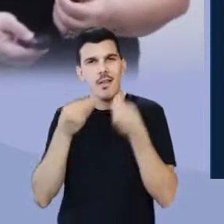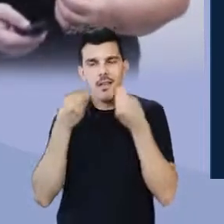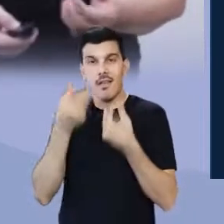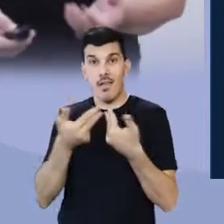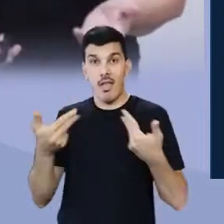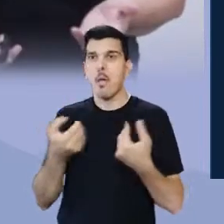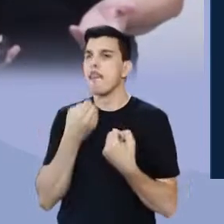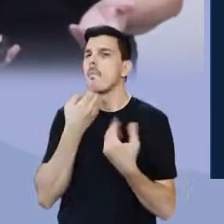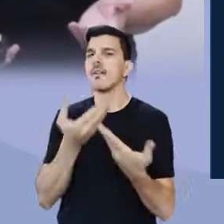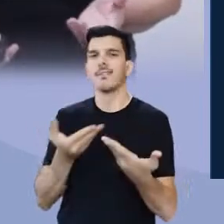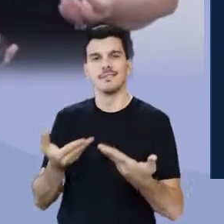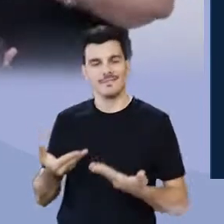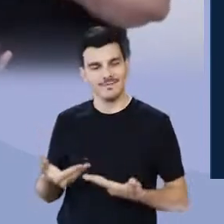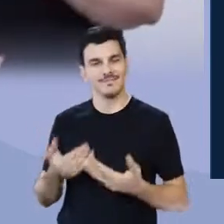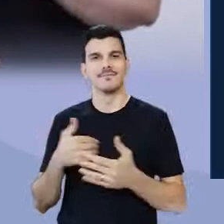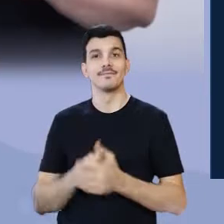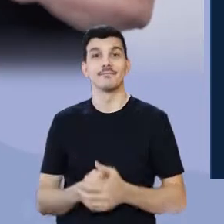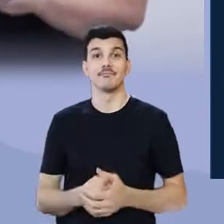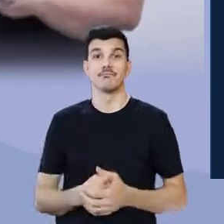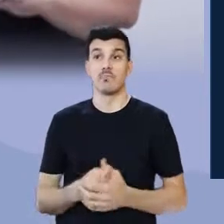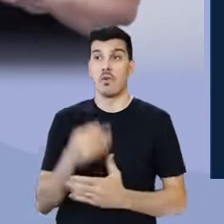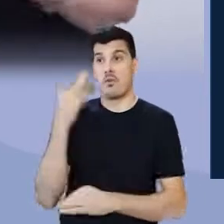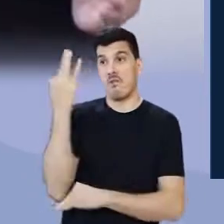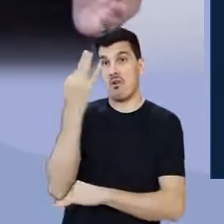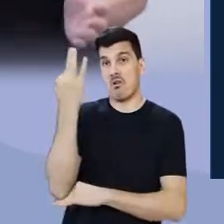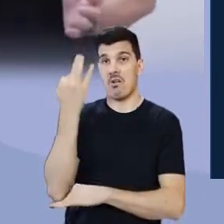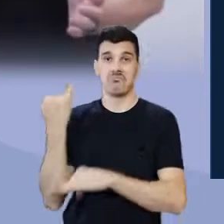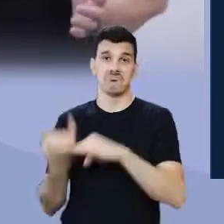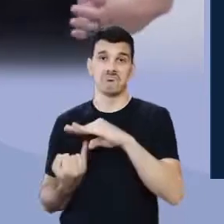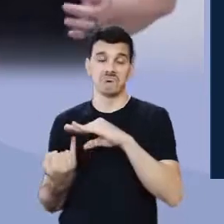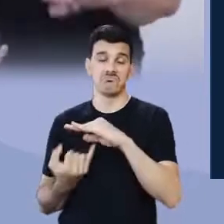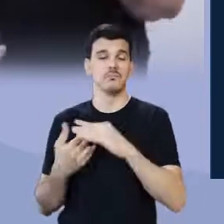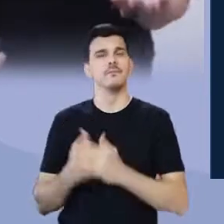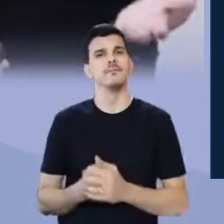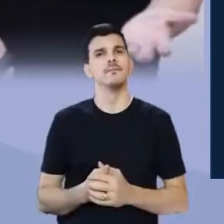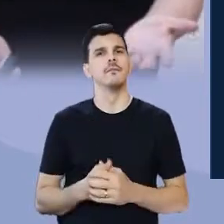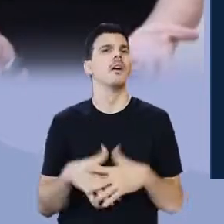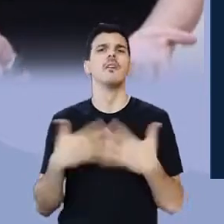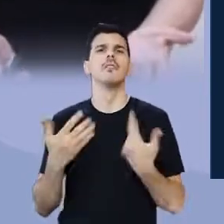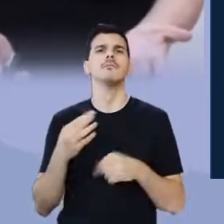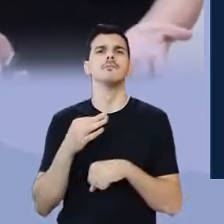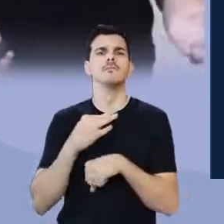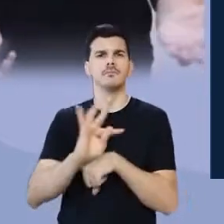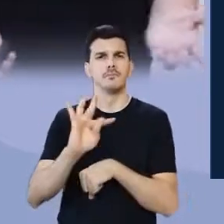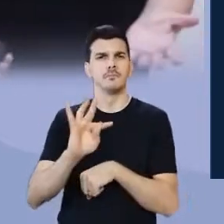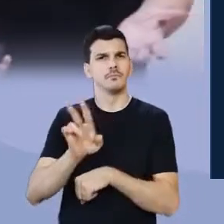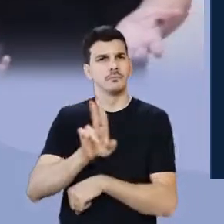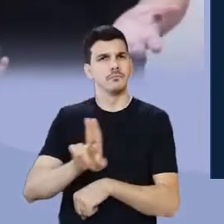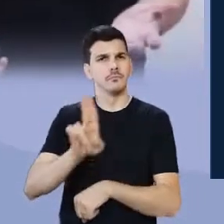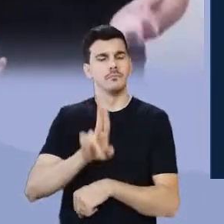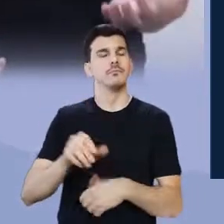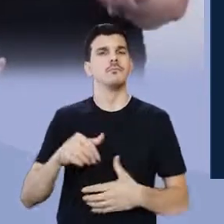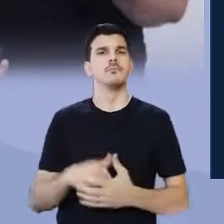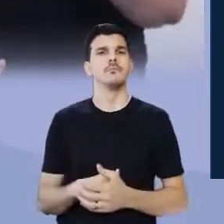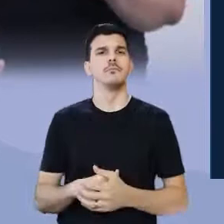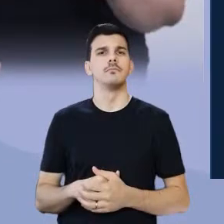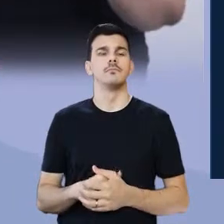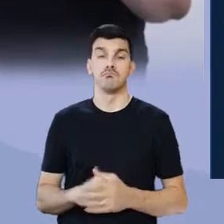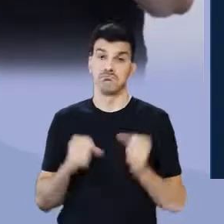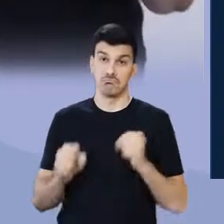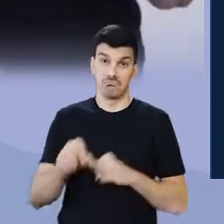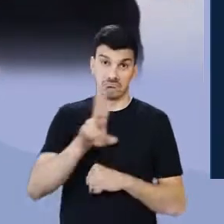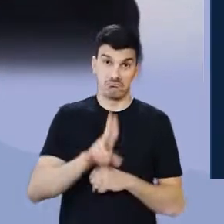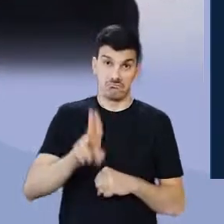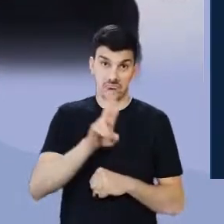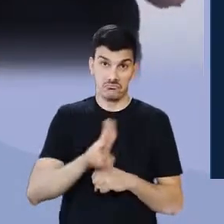é bem-vindo, seja ele formal ou não. Quais técnicas eu posso usar? Posso